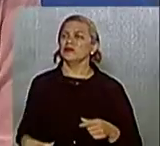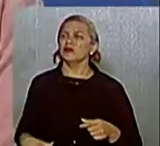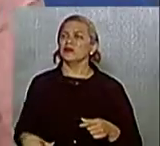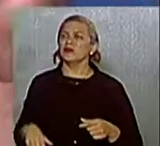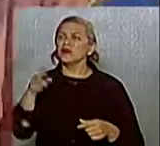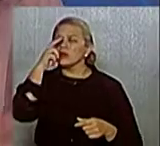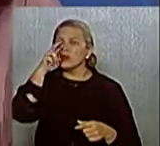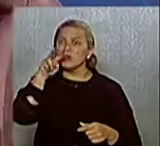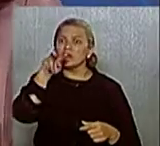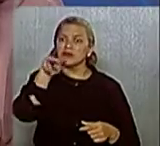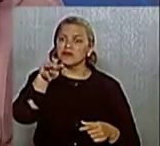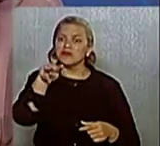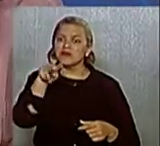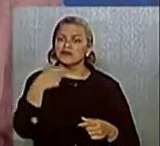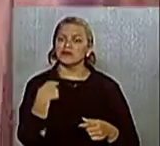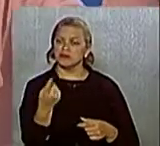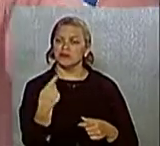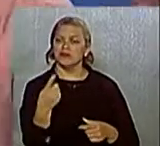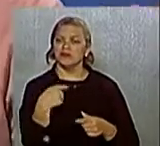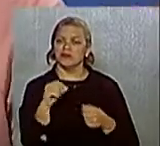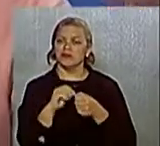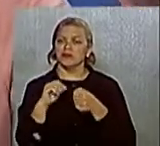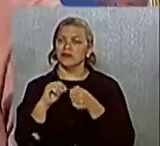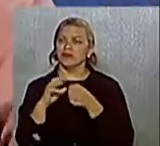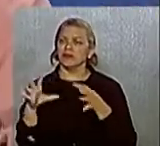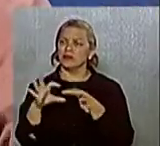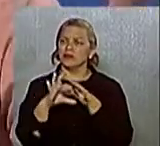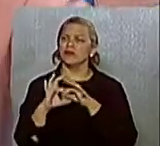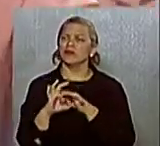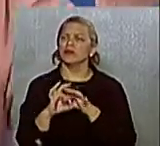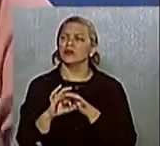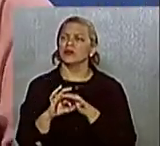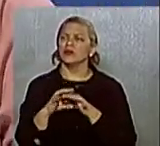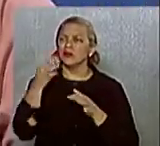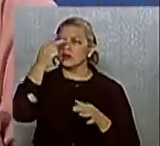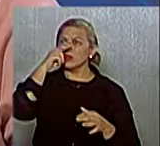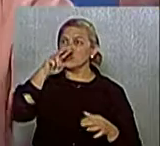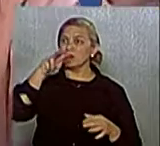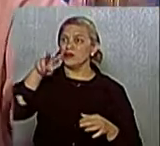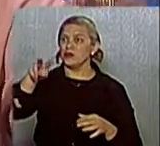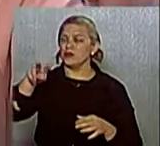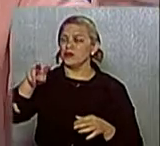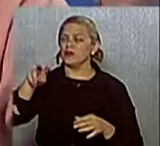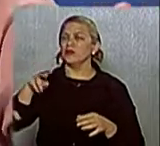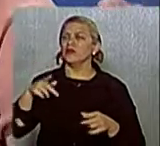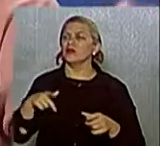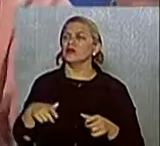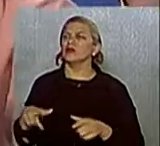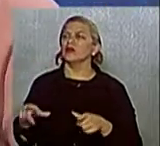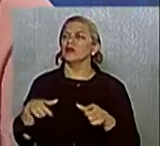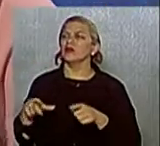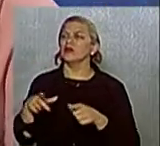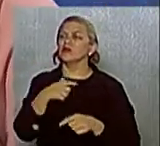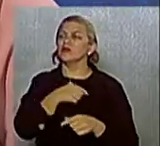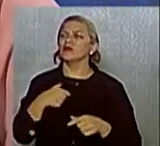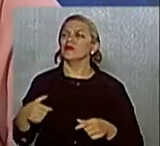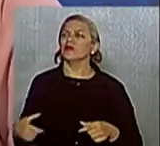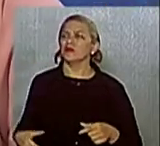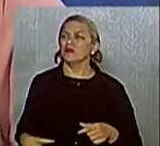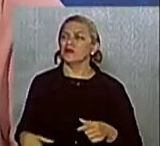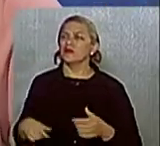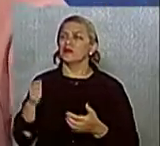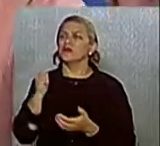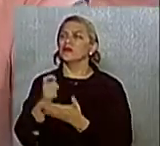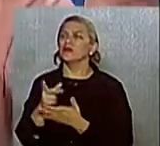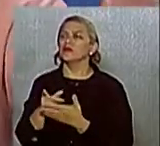fazer. Vamos fazer juntos? Olhar para o funcionário público com respeito e dar os devidos benefícios que eles merecem.